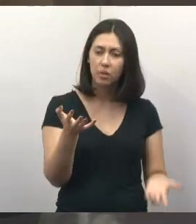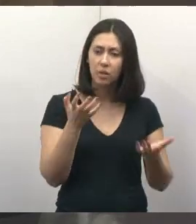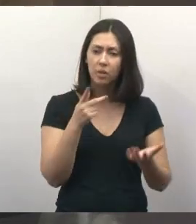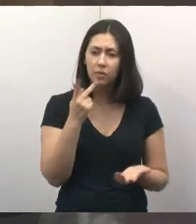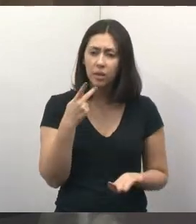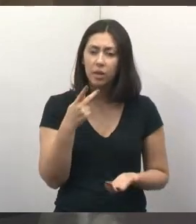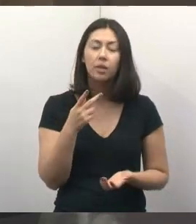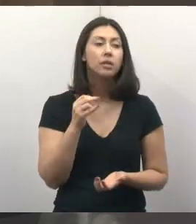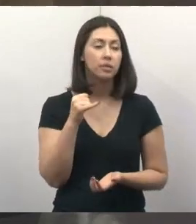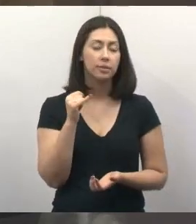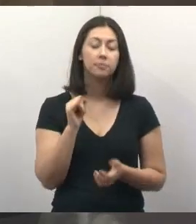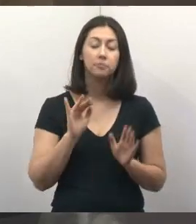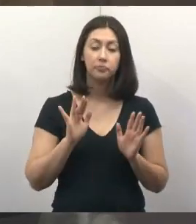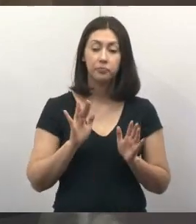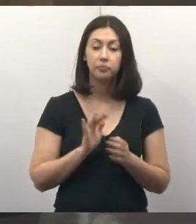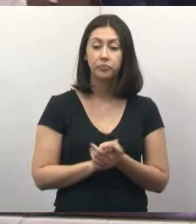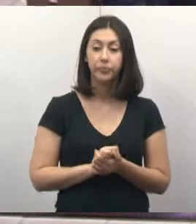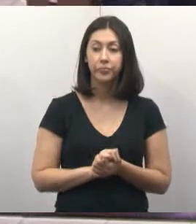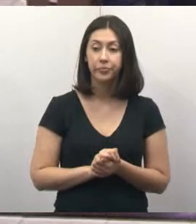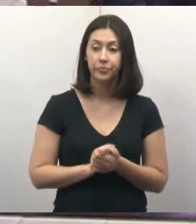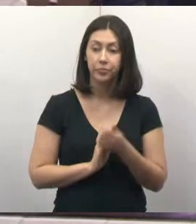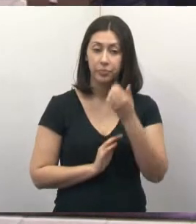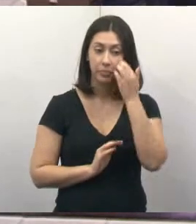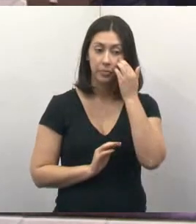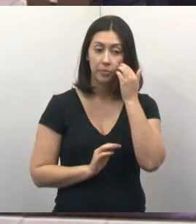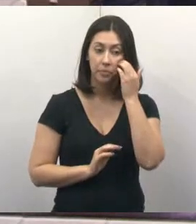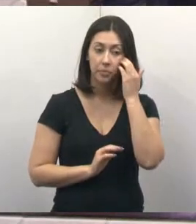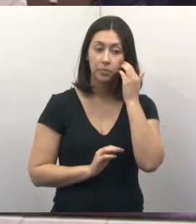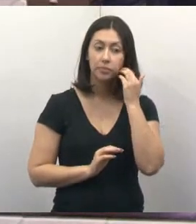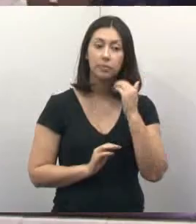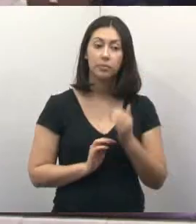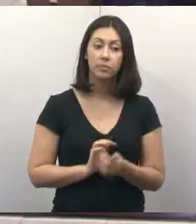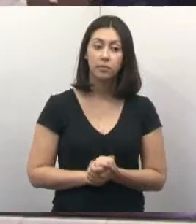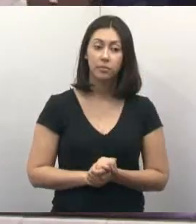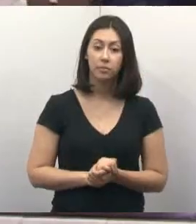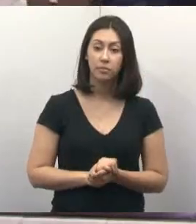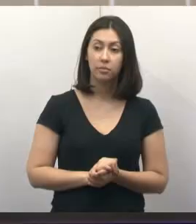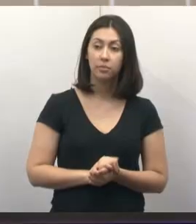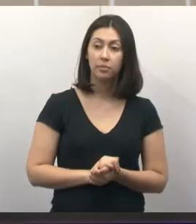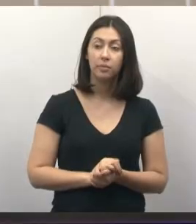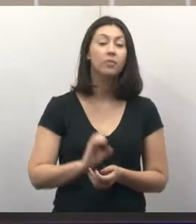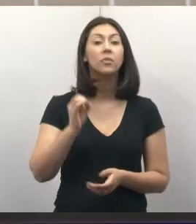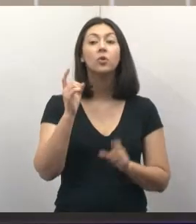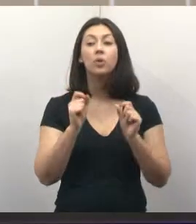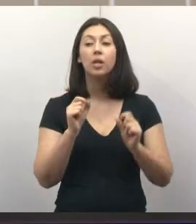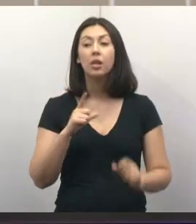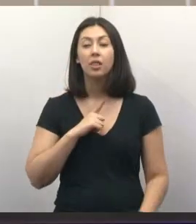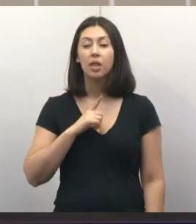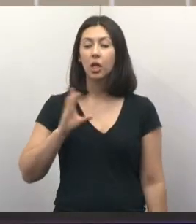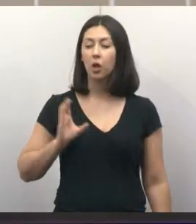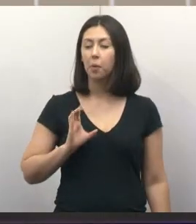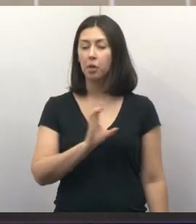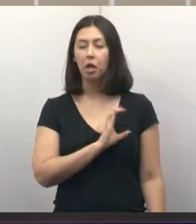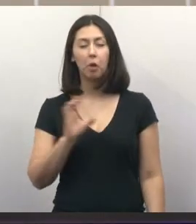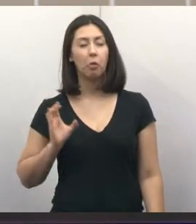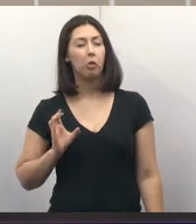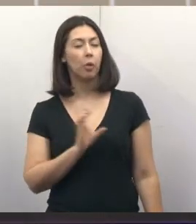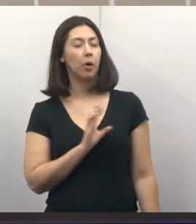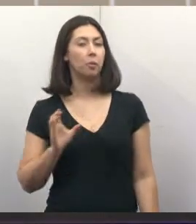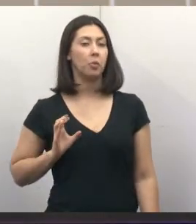falar? Sim, é o seguinte, comentou-se muito que teve muito comissionado. Na verdade,